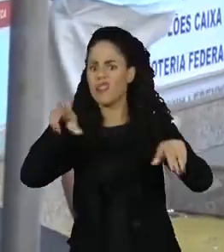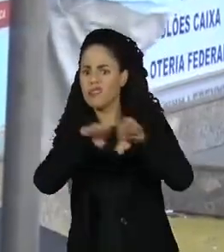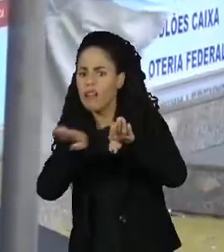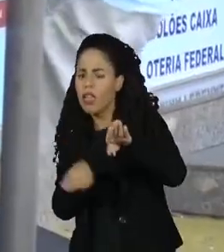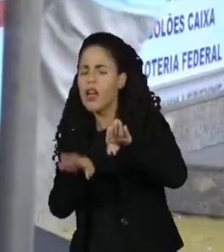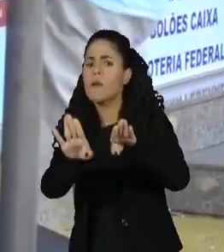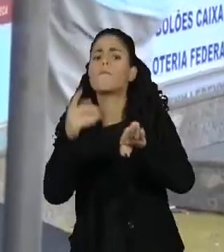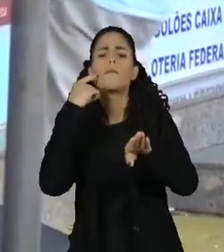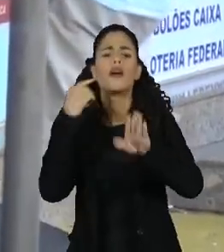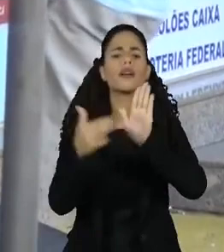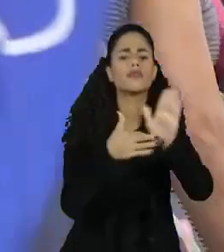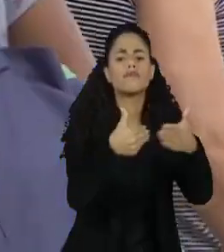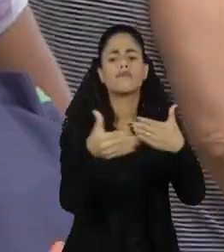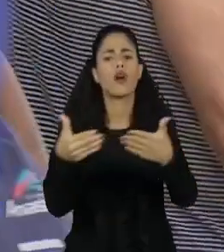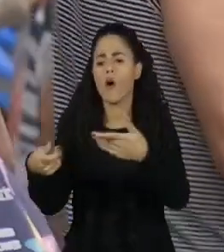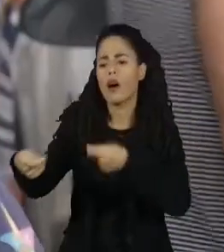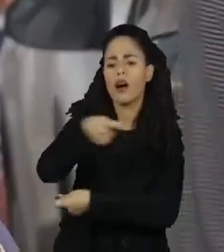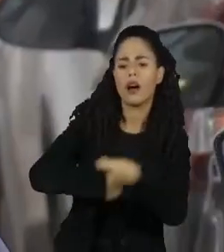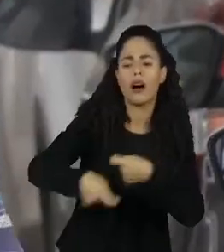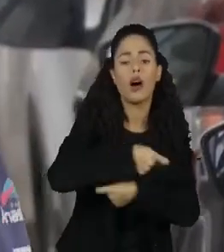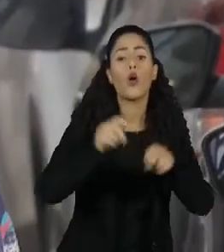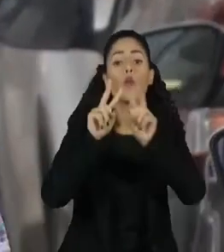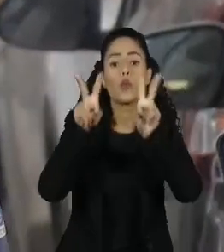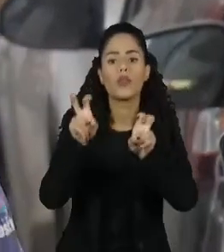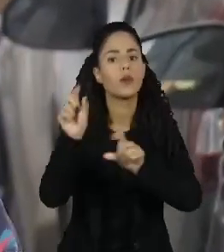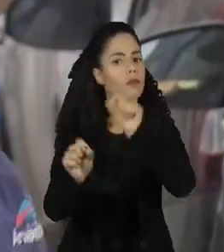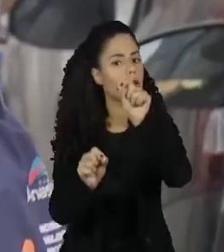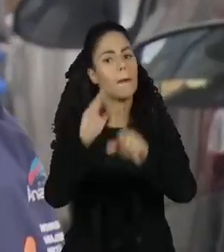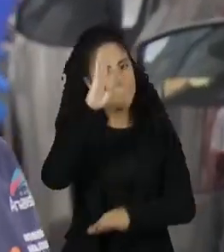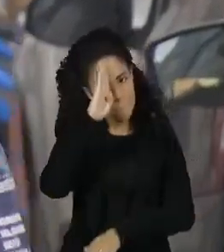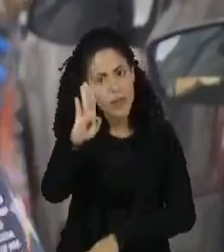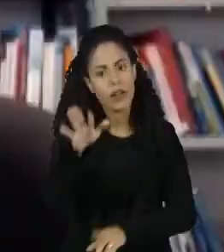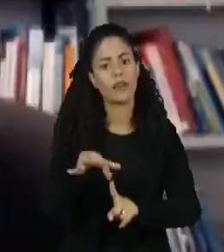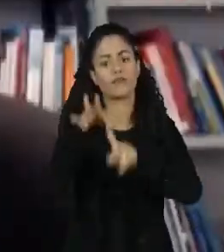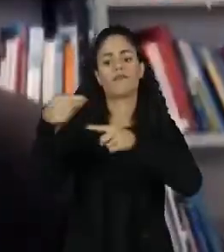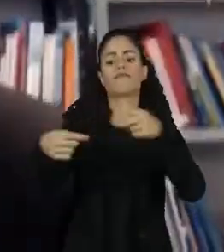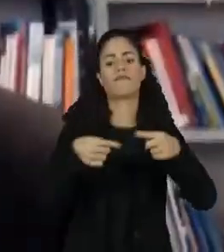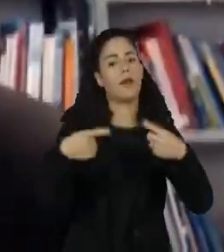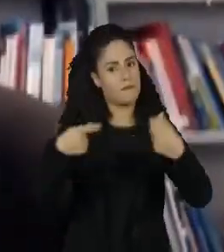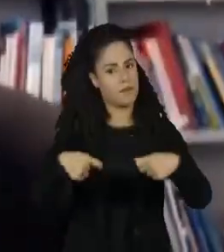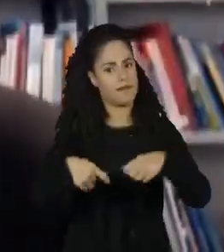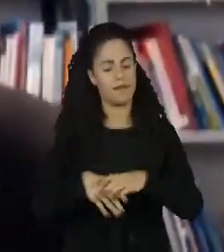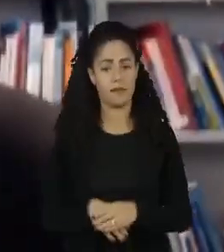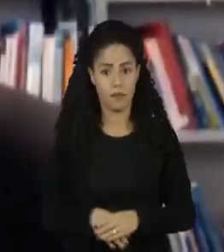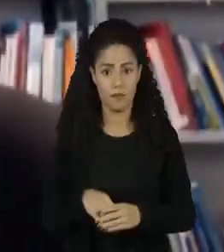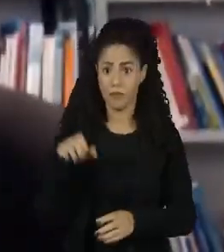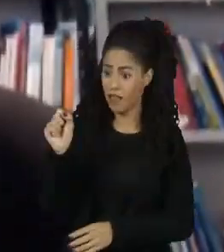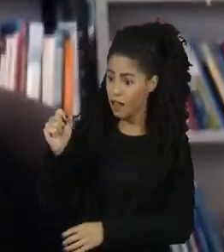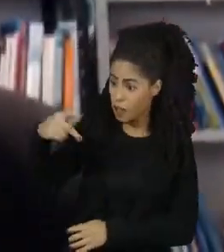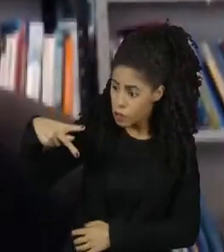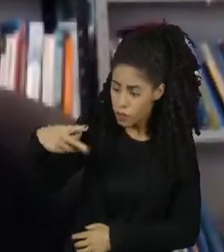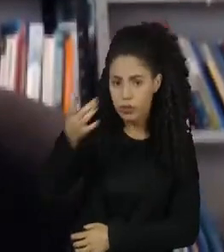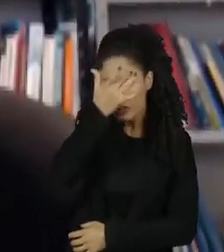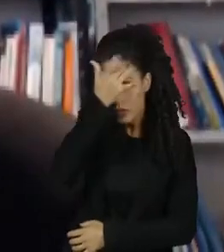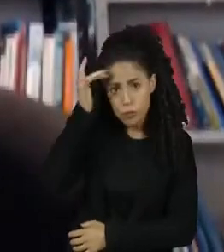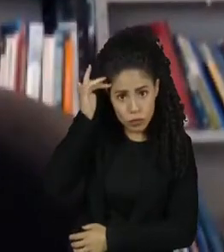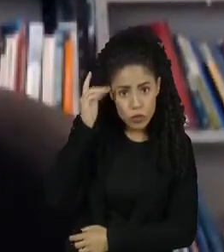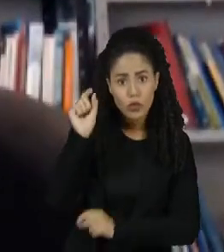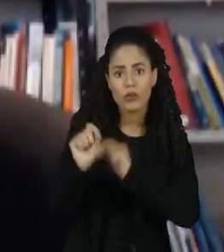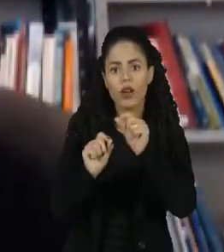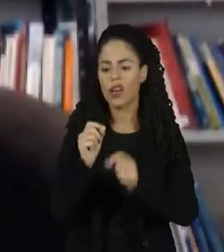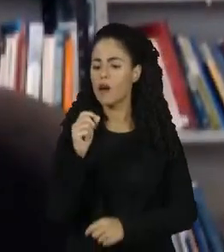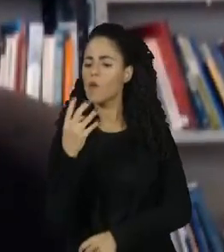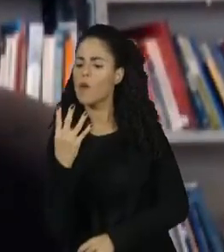mas diz que em qualquer economia o tema deve estar sempre em discussão. A Previdência Social ocupou durante uns 4, 5